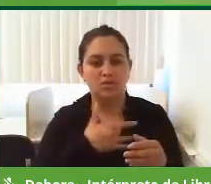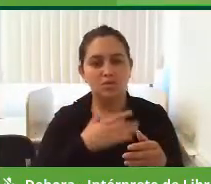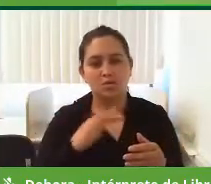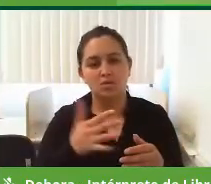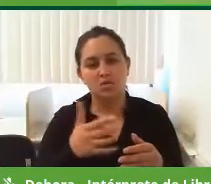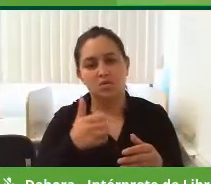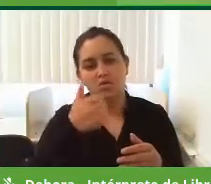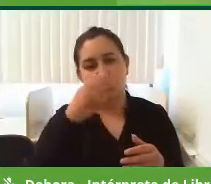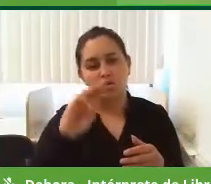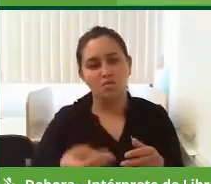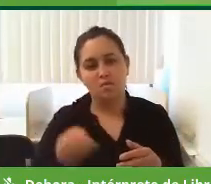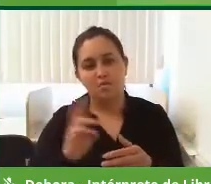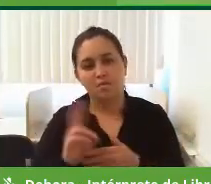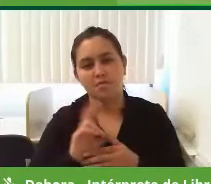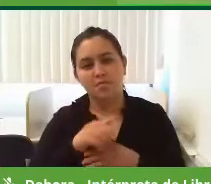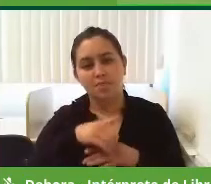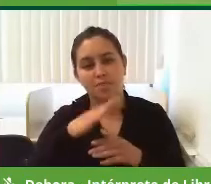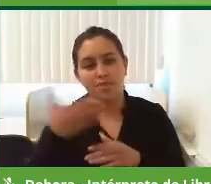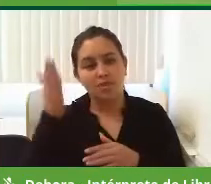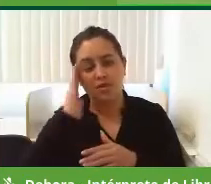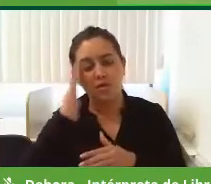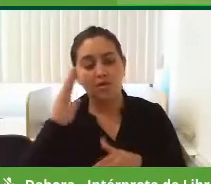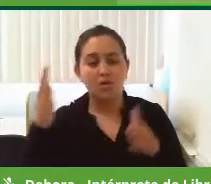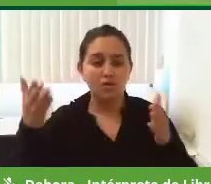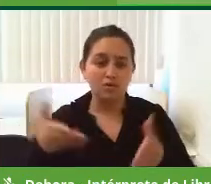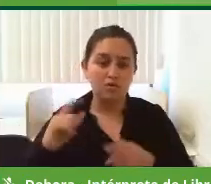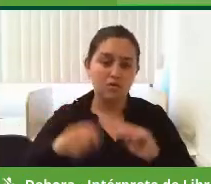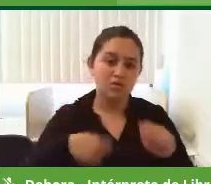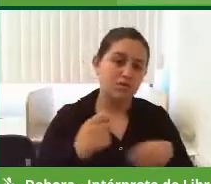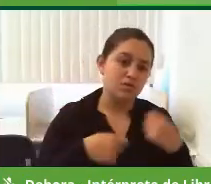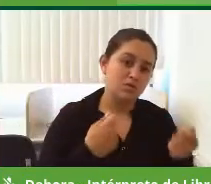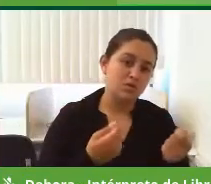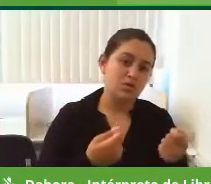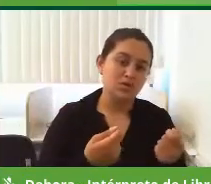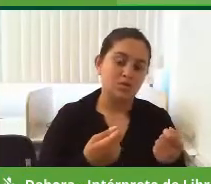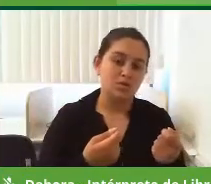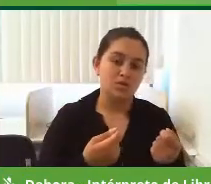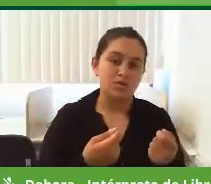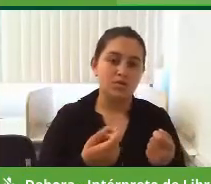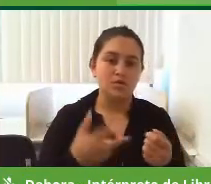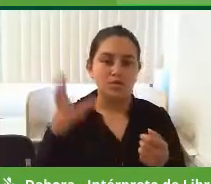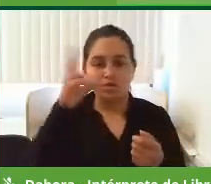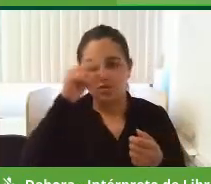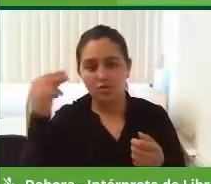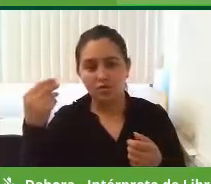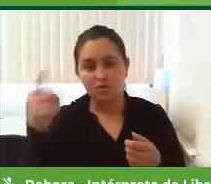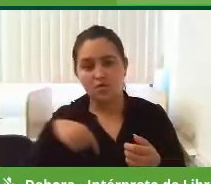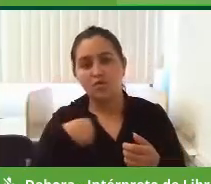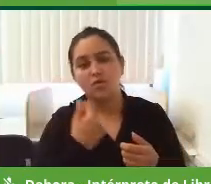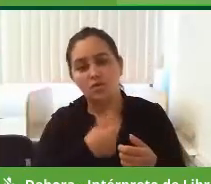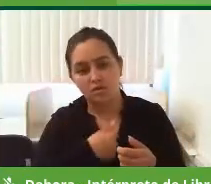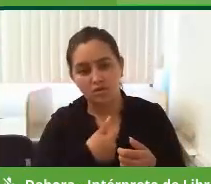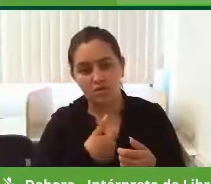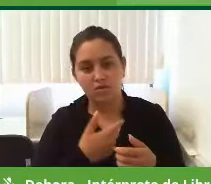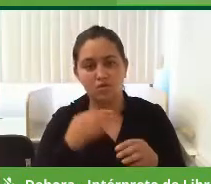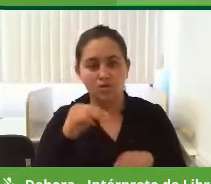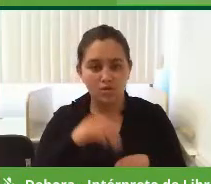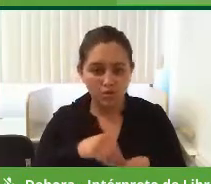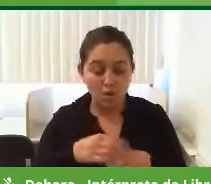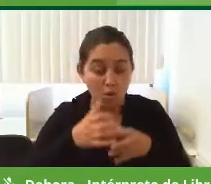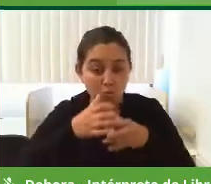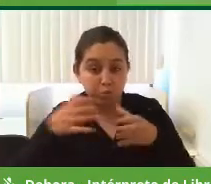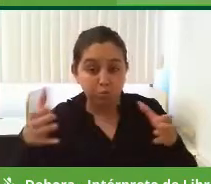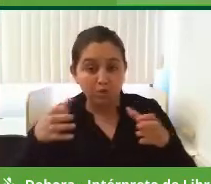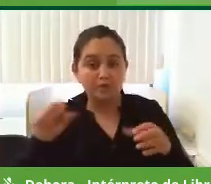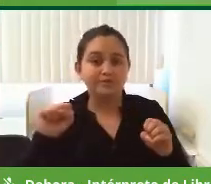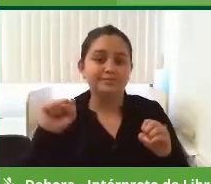torno de um milhão de reais, mas você sabe que hoje para uma administração com uma prefeitura do tamanho da nossa, um município grande que em